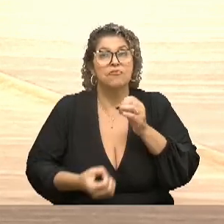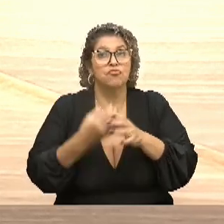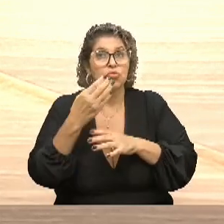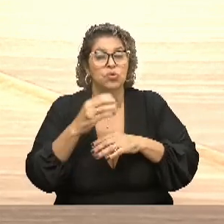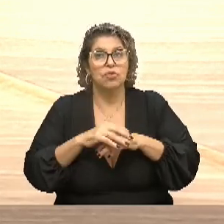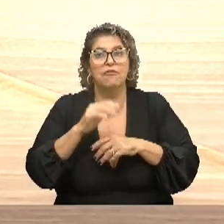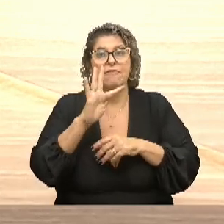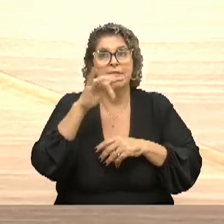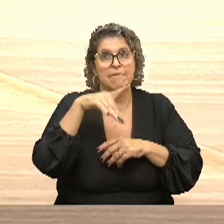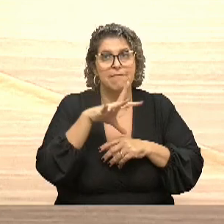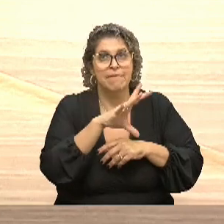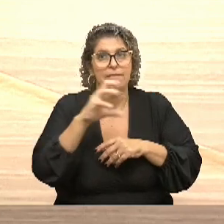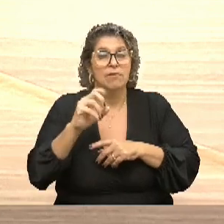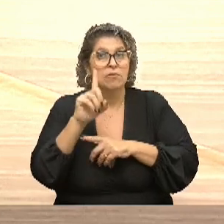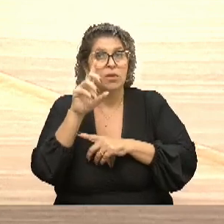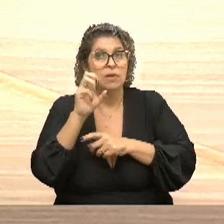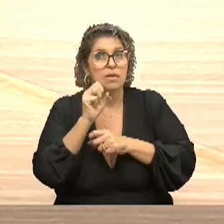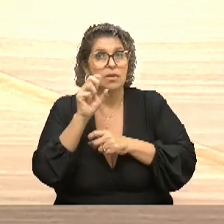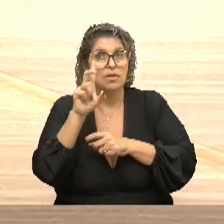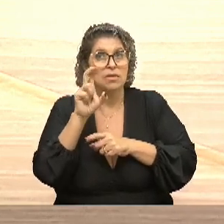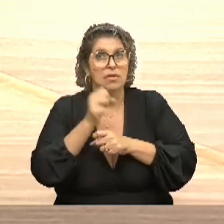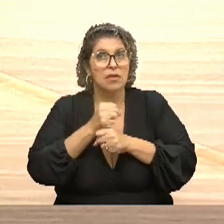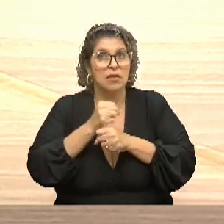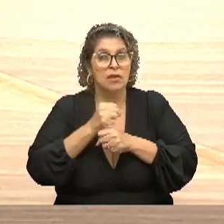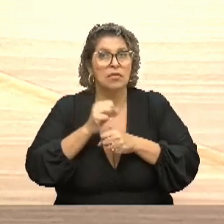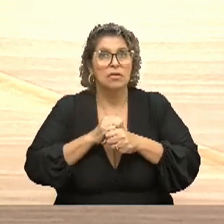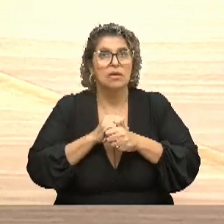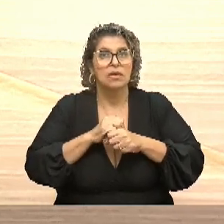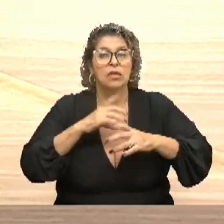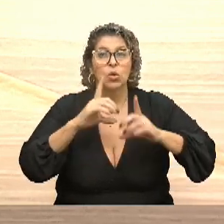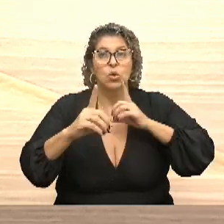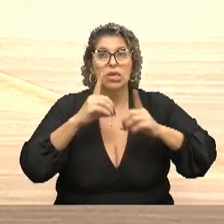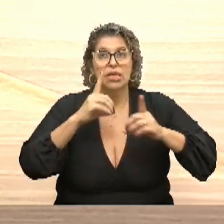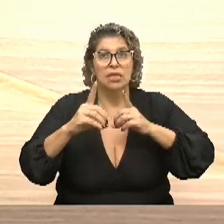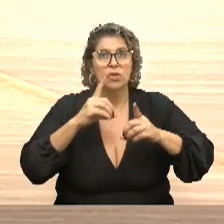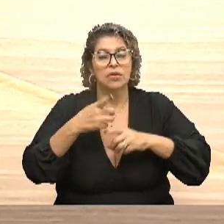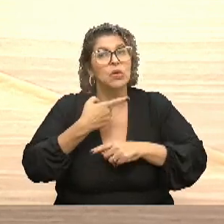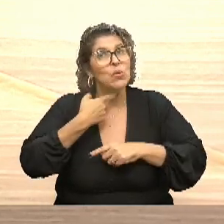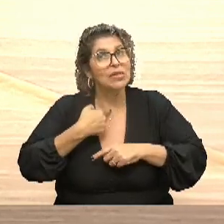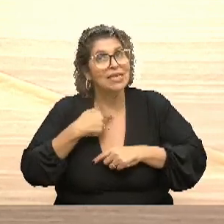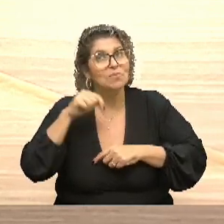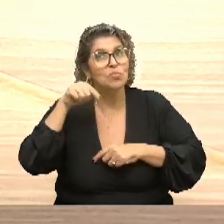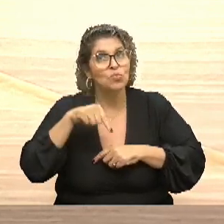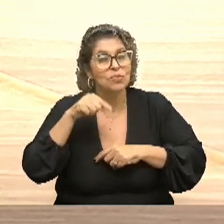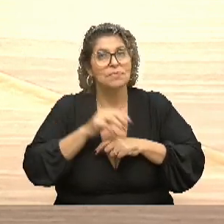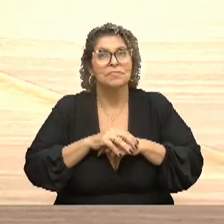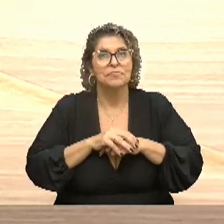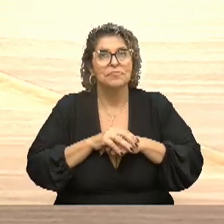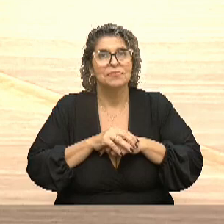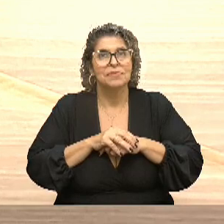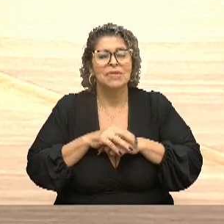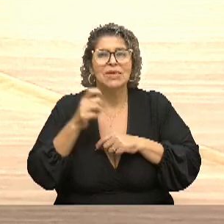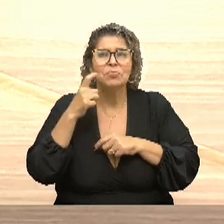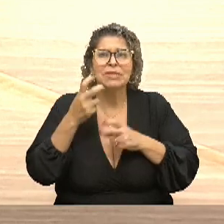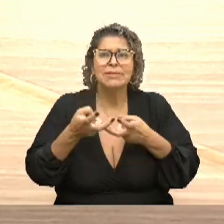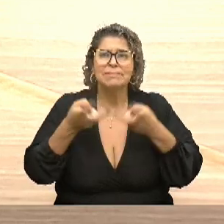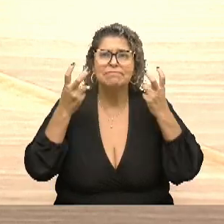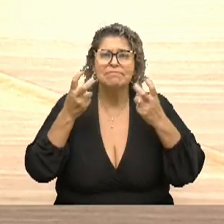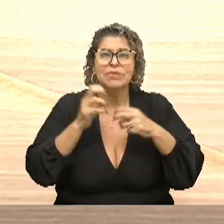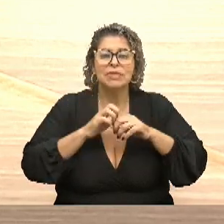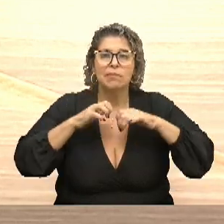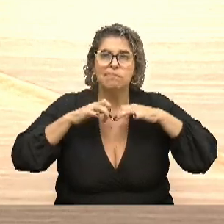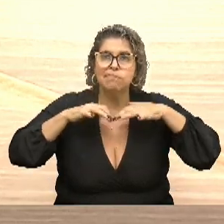15 anos, ele me fez esse convite de ser coordenadora aqui no Sul e eu gostei muito. E de saída, eu vi a necessidade de a gente